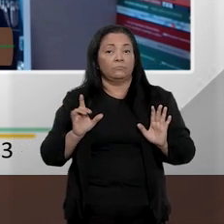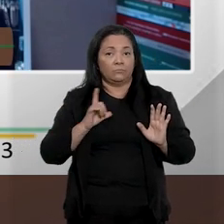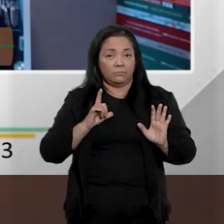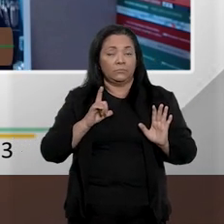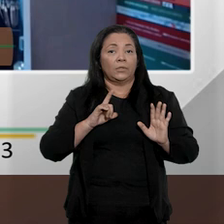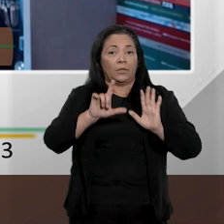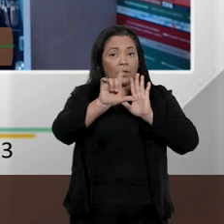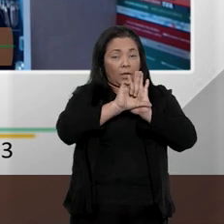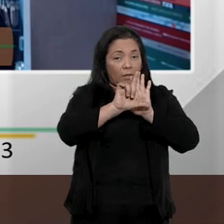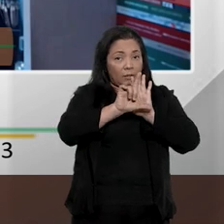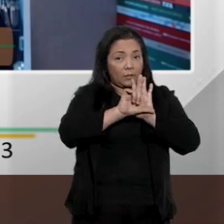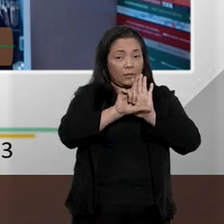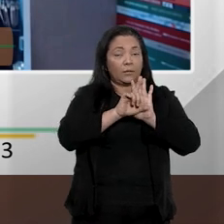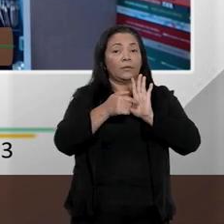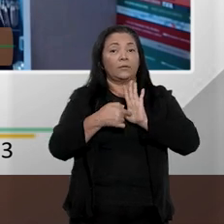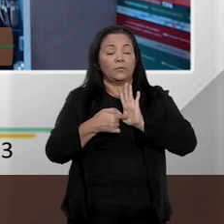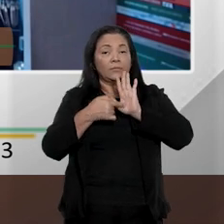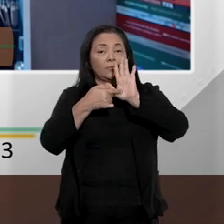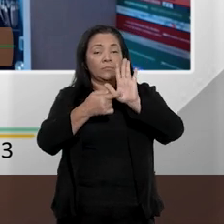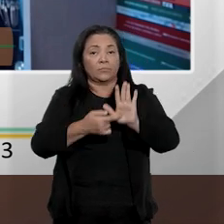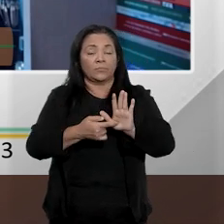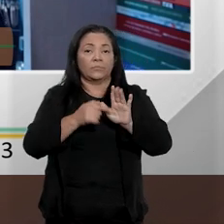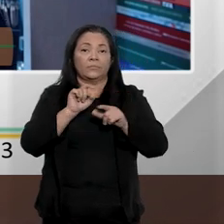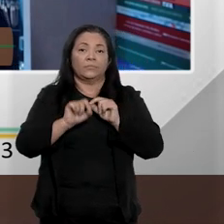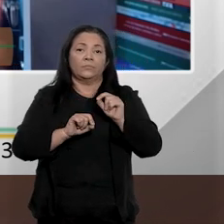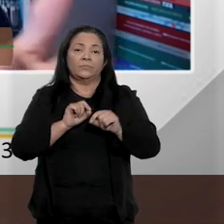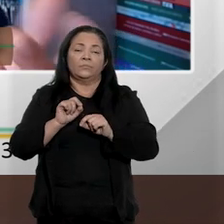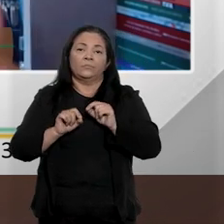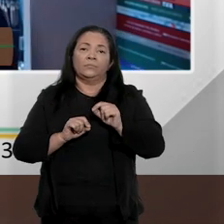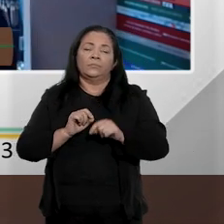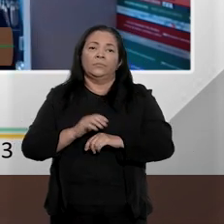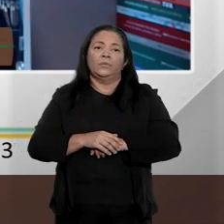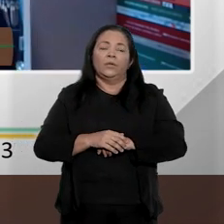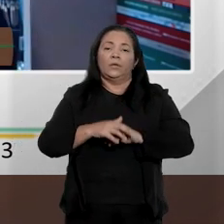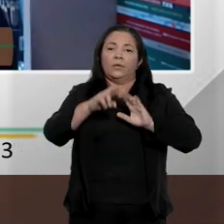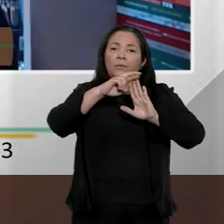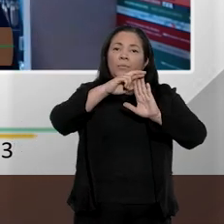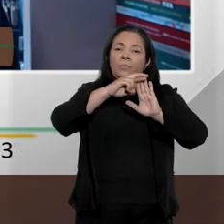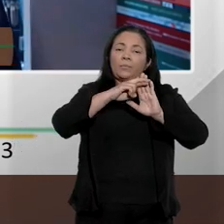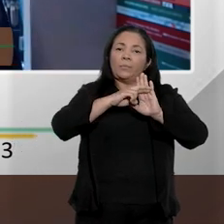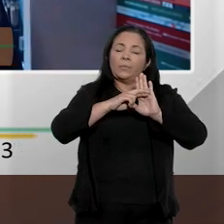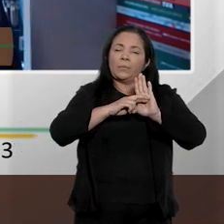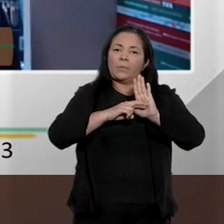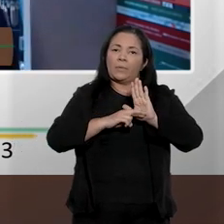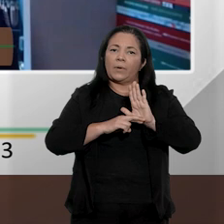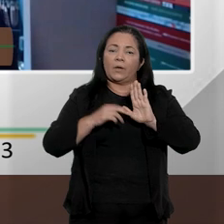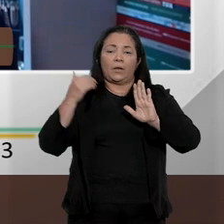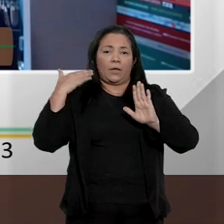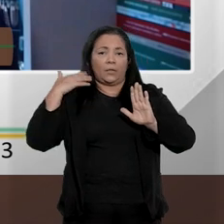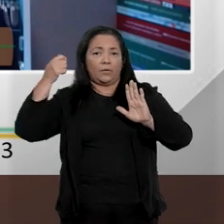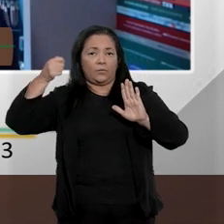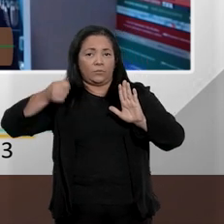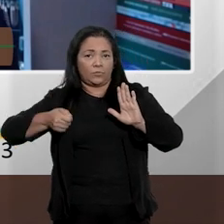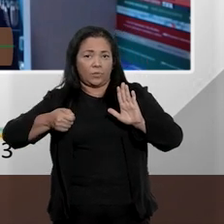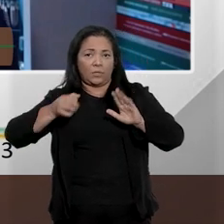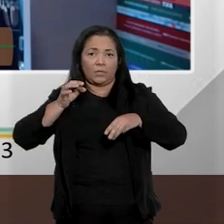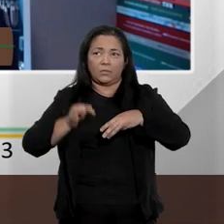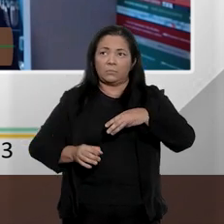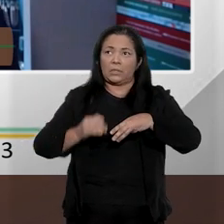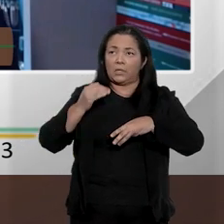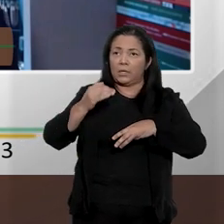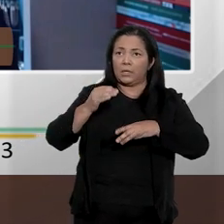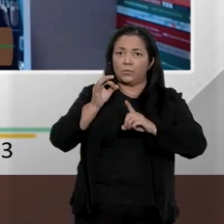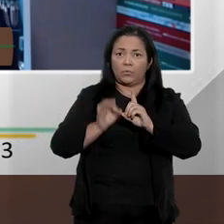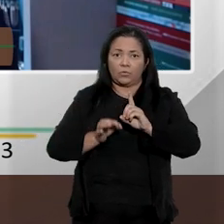específica que, digamos, encaminha ou dá um norte para a interpretação do magistrado. E a